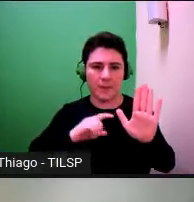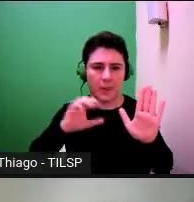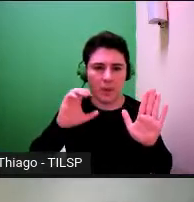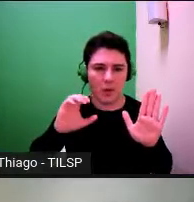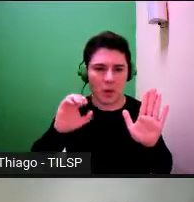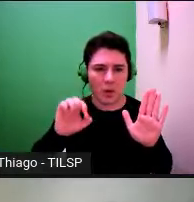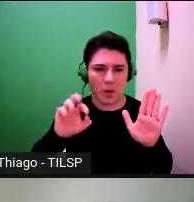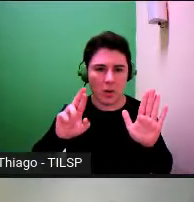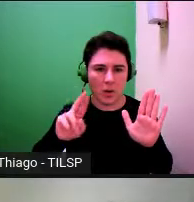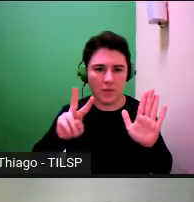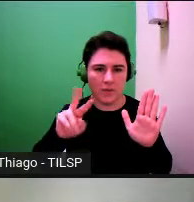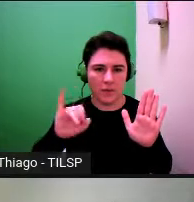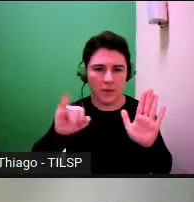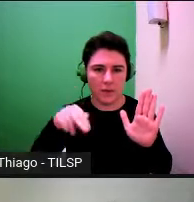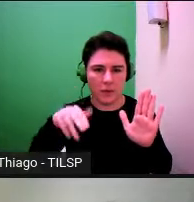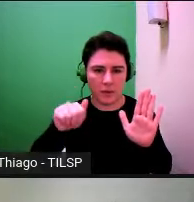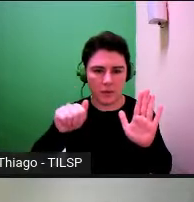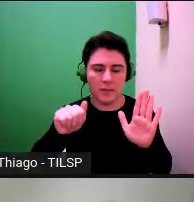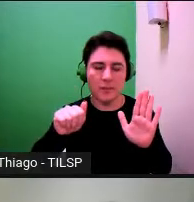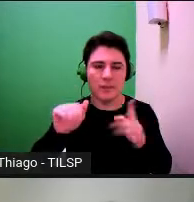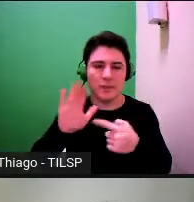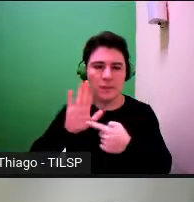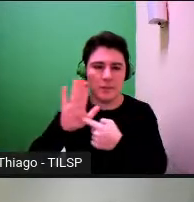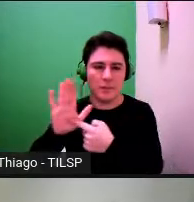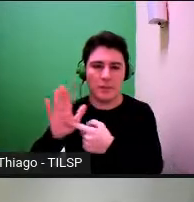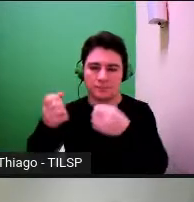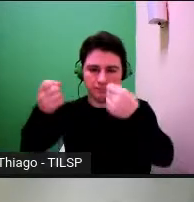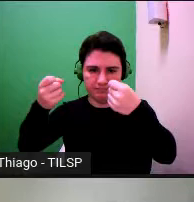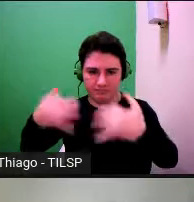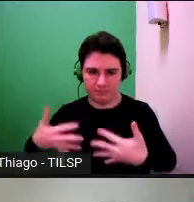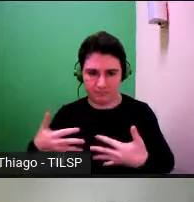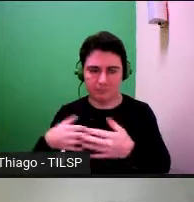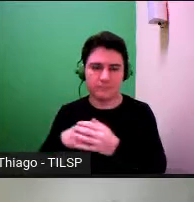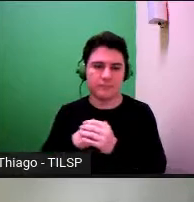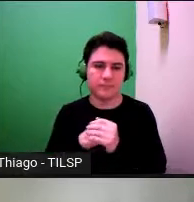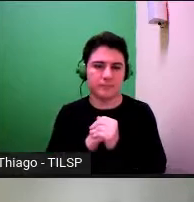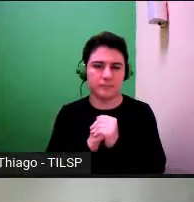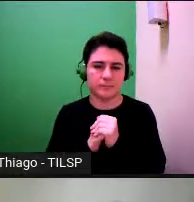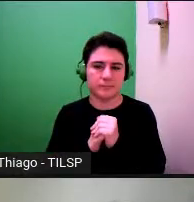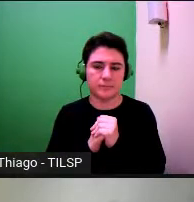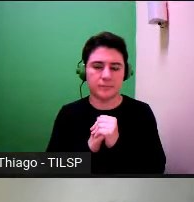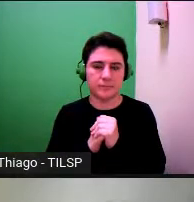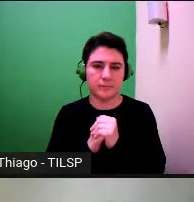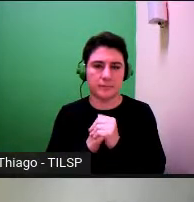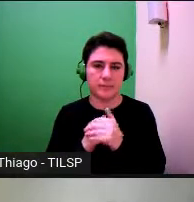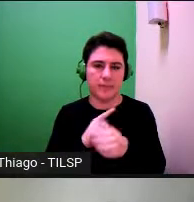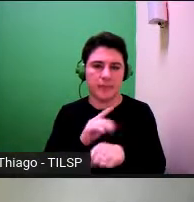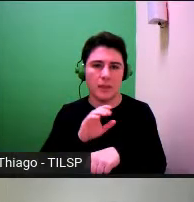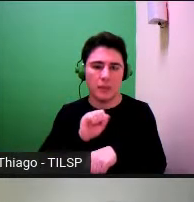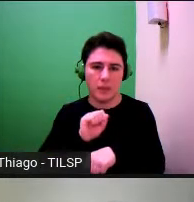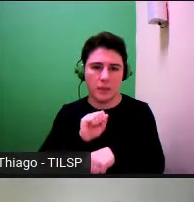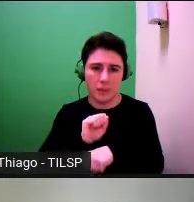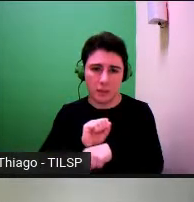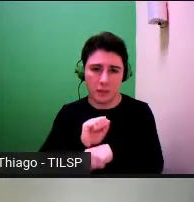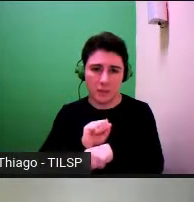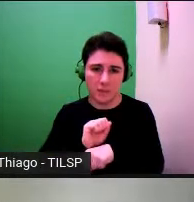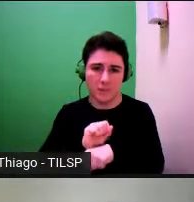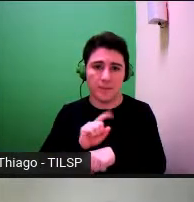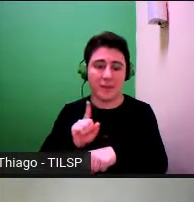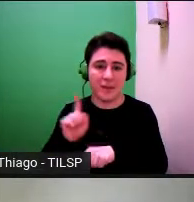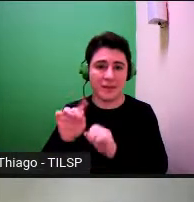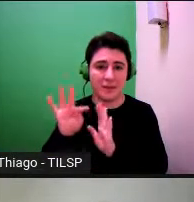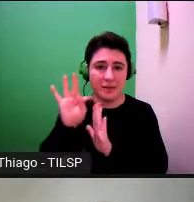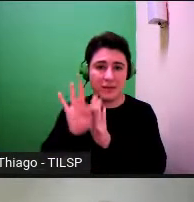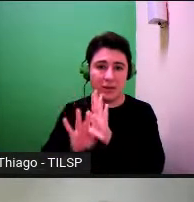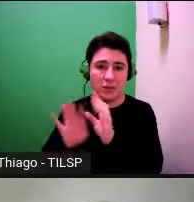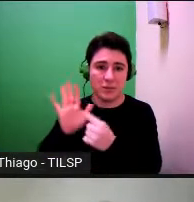peixe corvina que aparece descrito esperando ainda ter tempo vou avançar este é o texto de